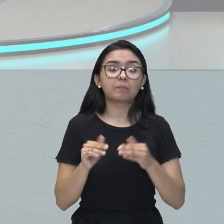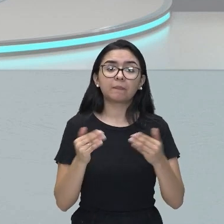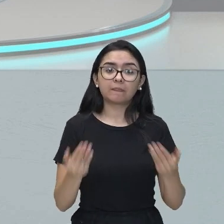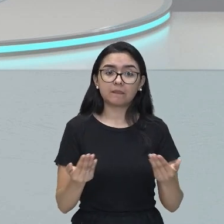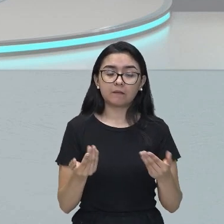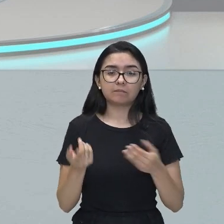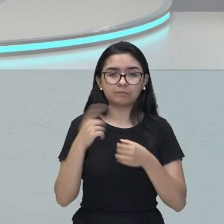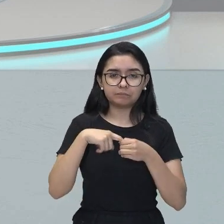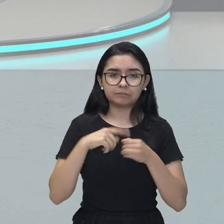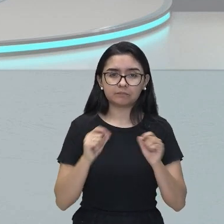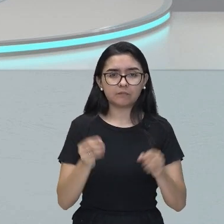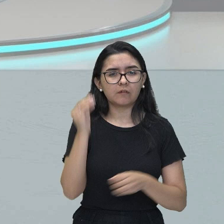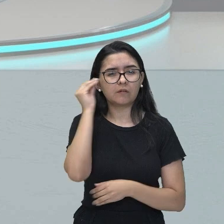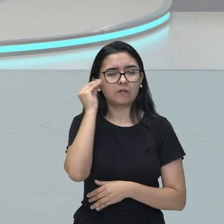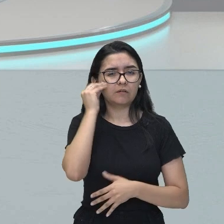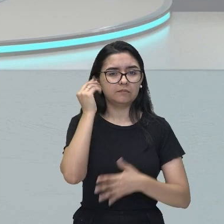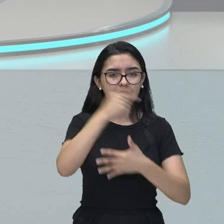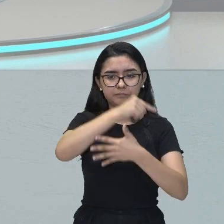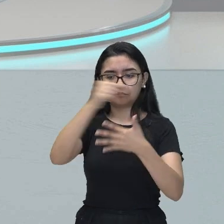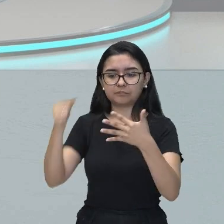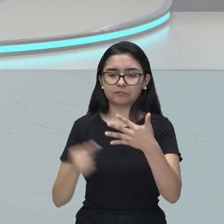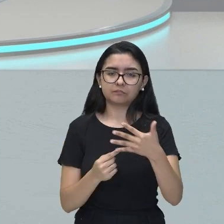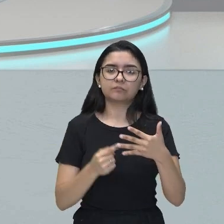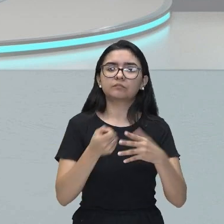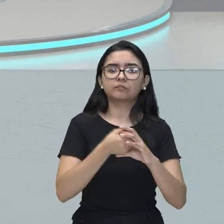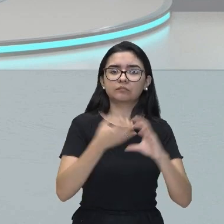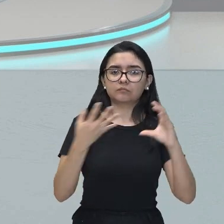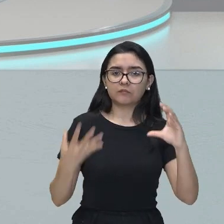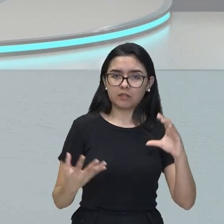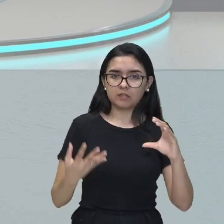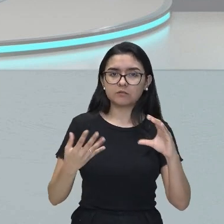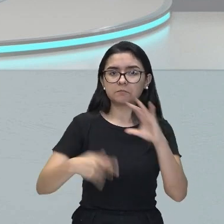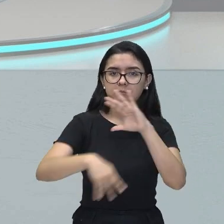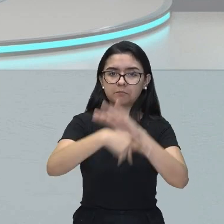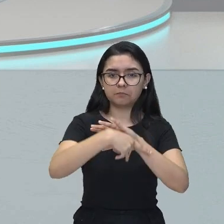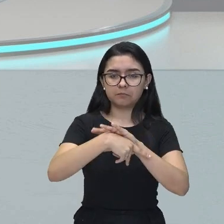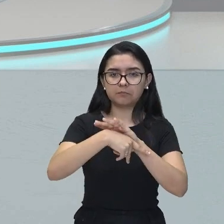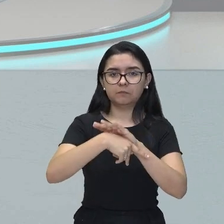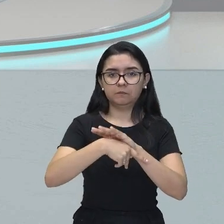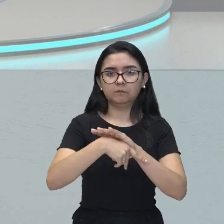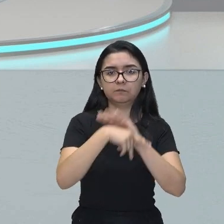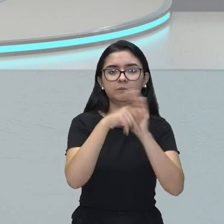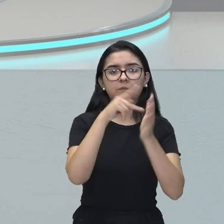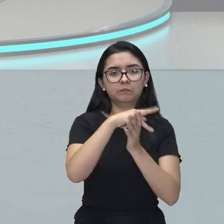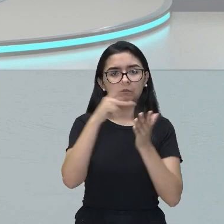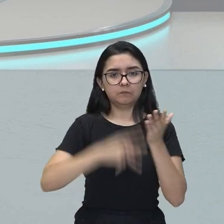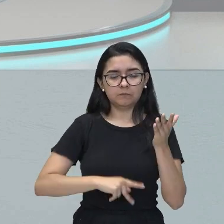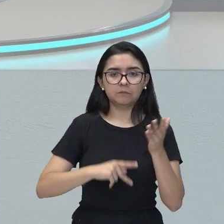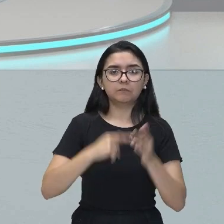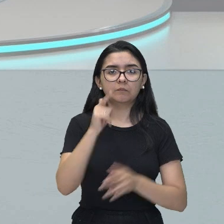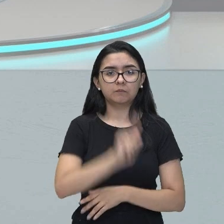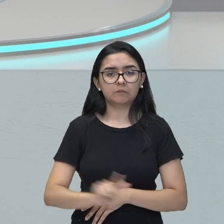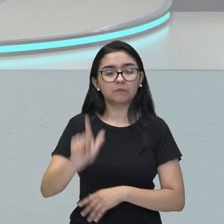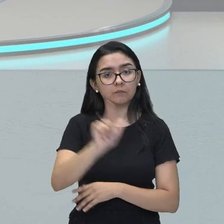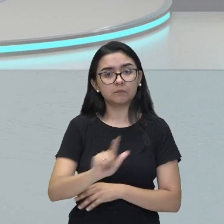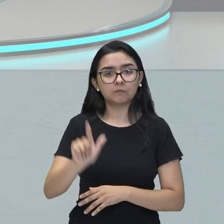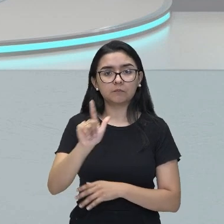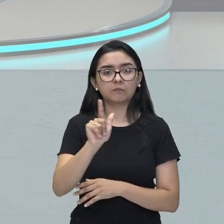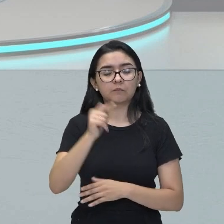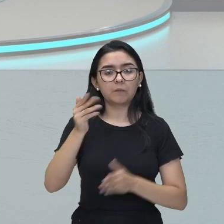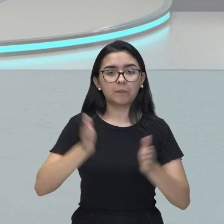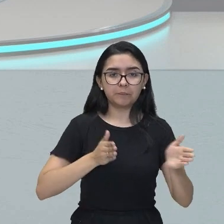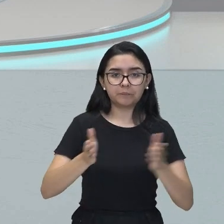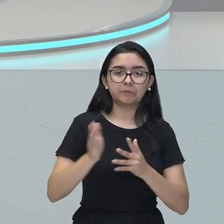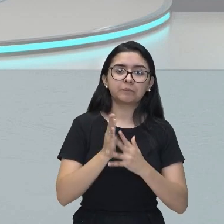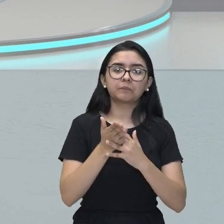voltando, então vamos rever que as características da obra literária, do período